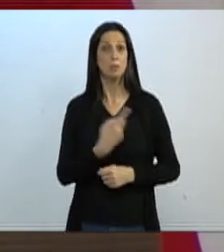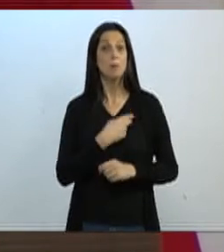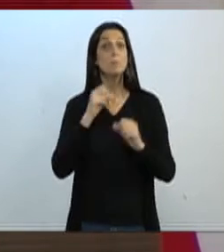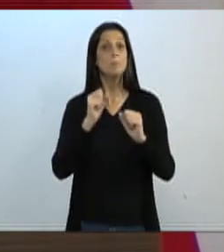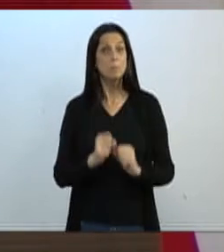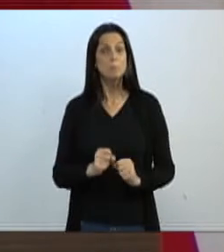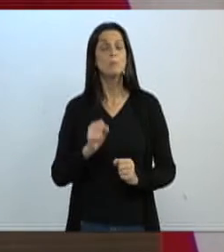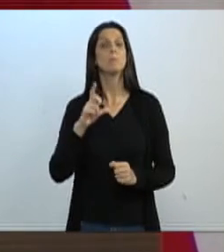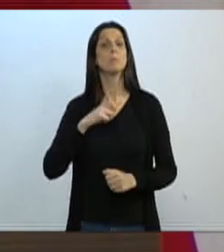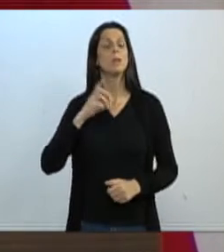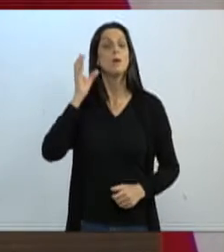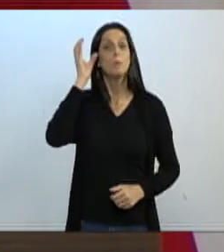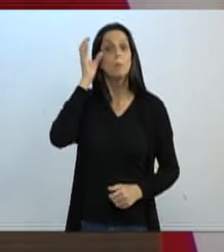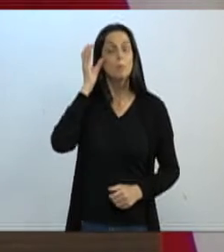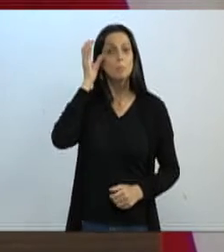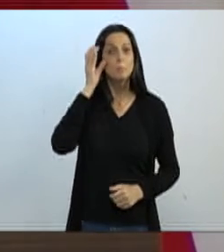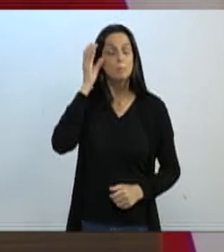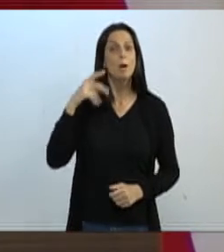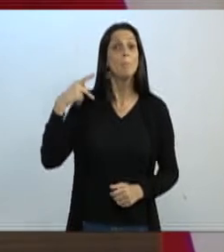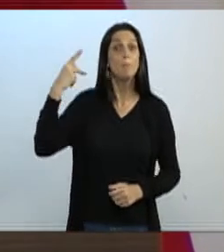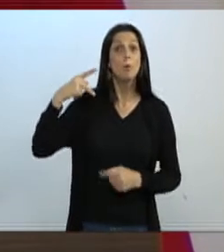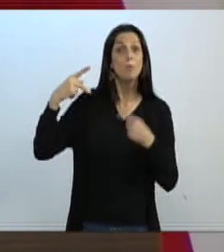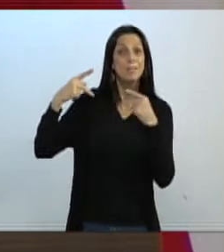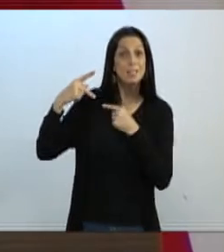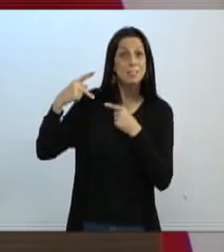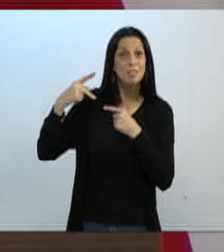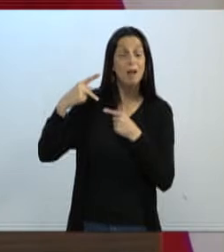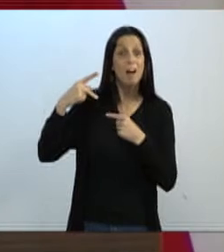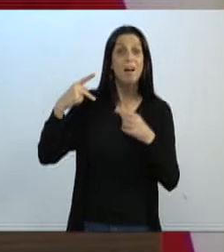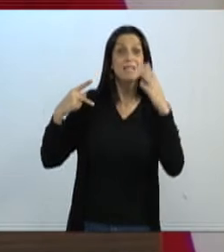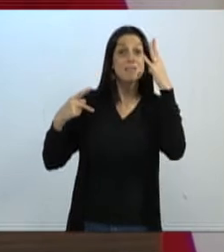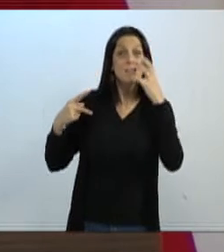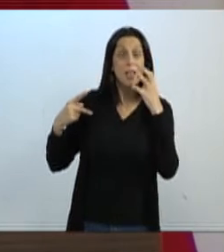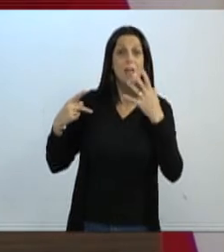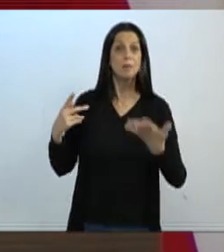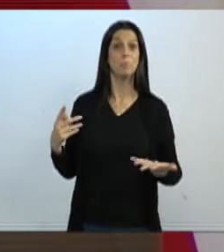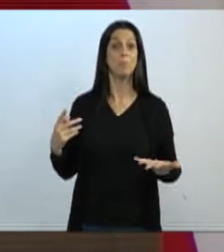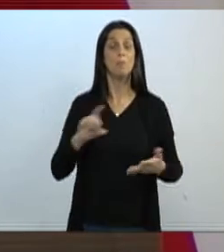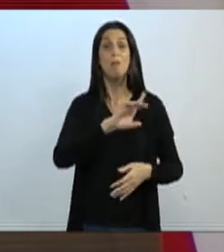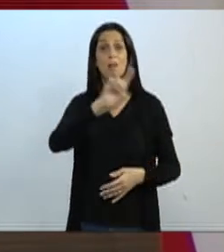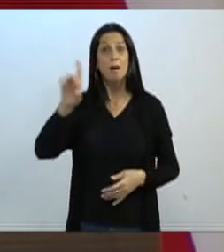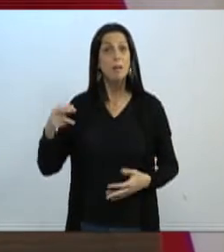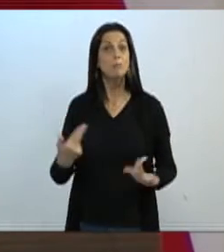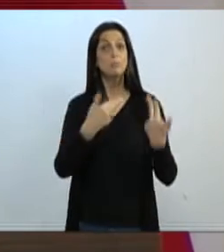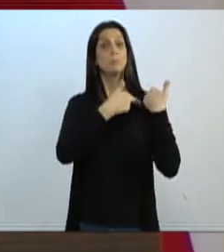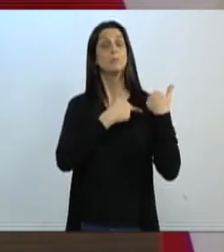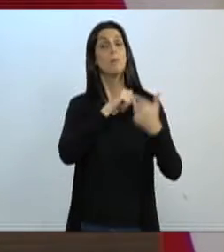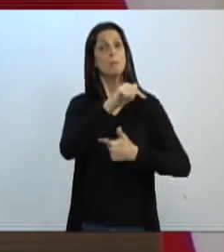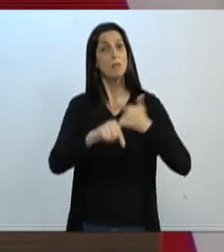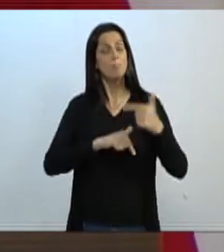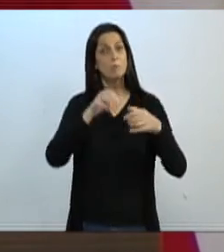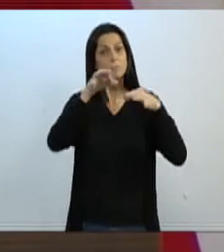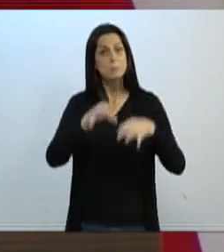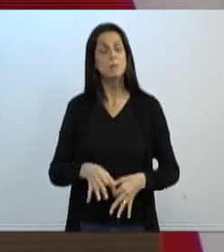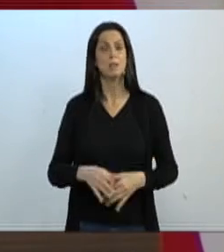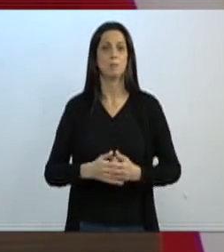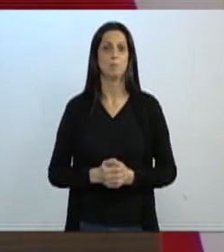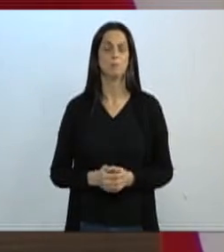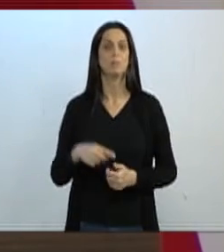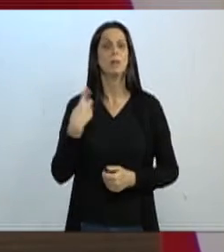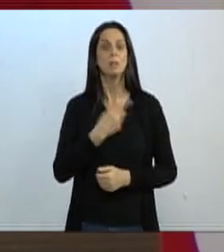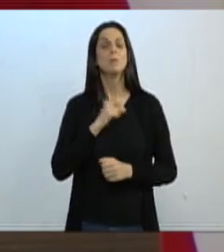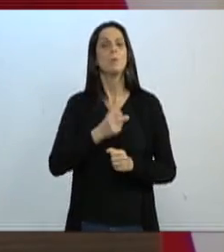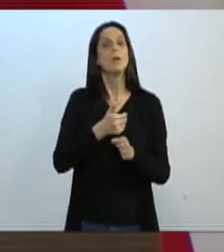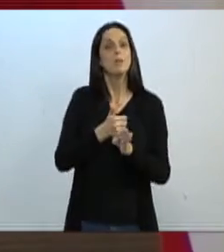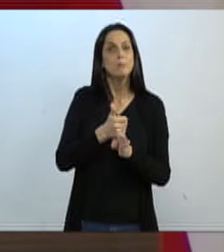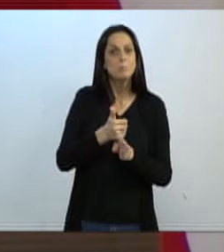ter a consciência de que política é séria e depende de nós, aqui nessa casa, que a gente possa moralizar a